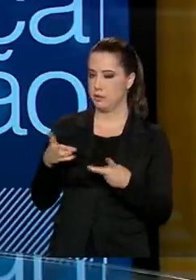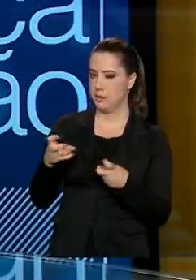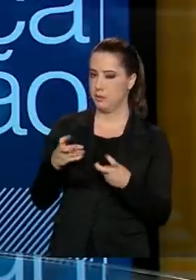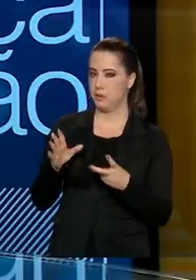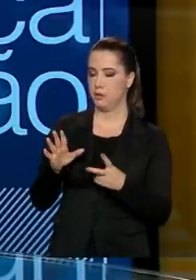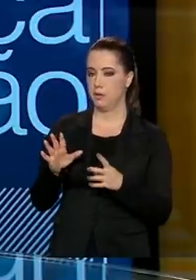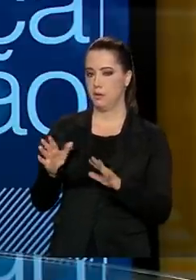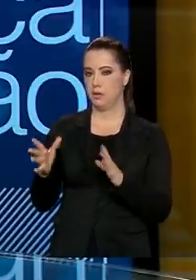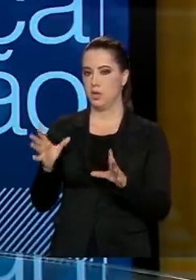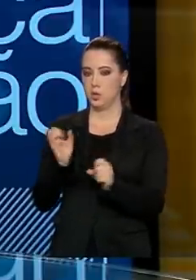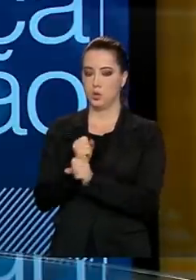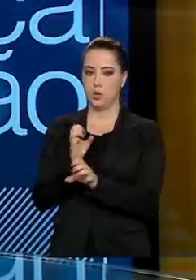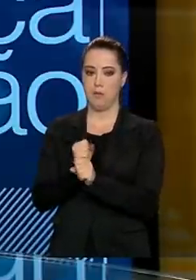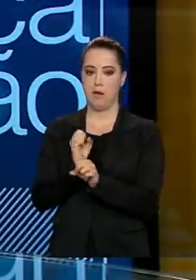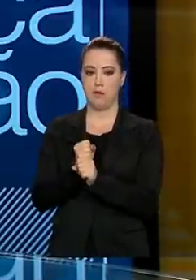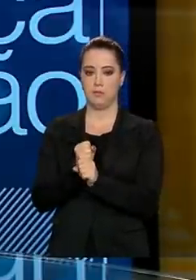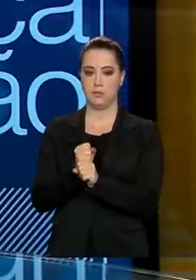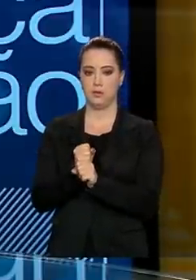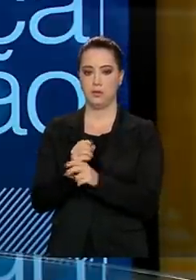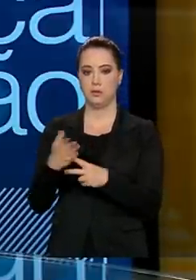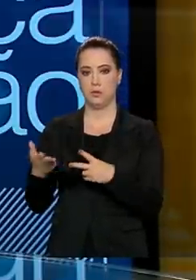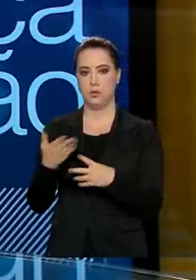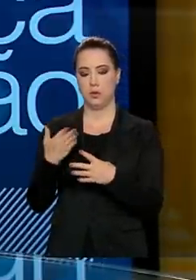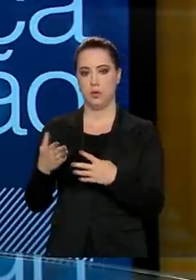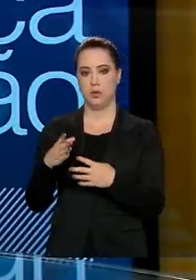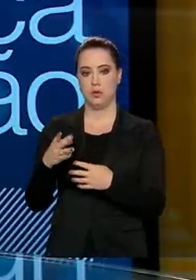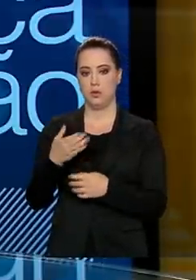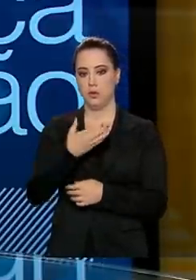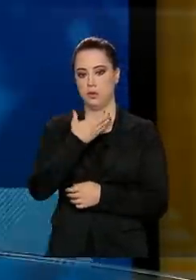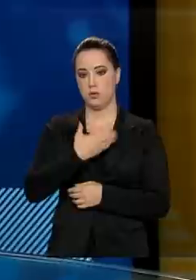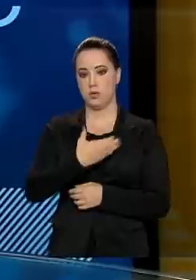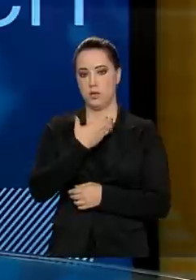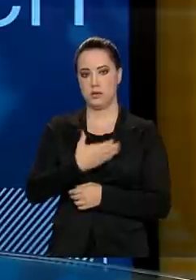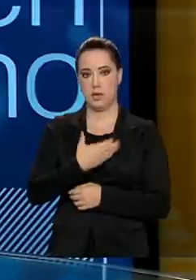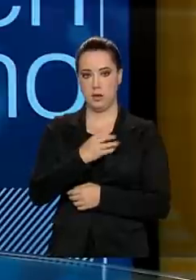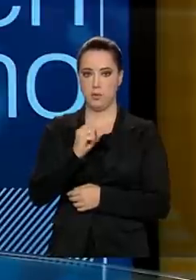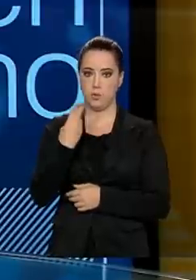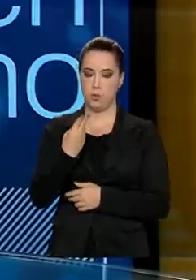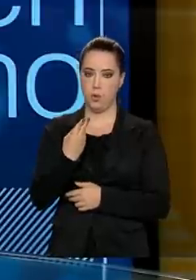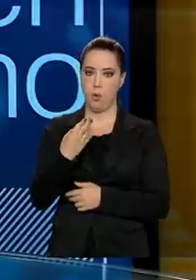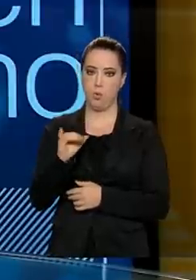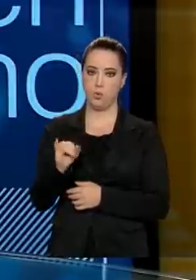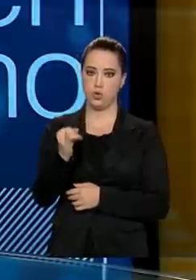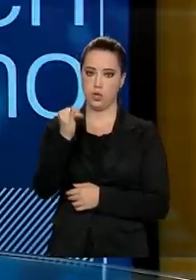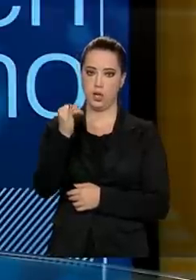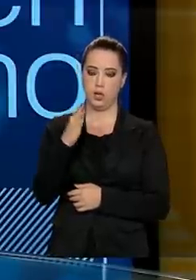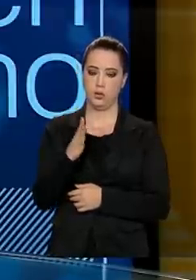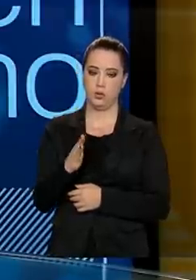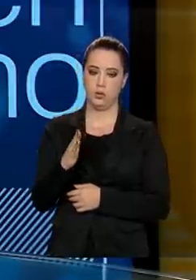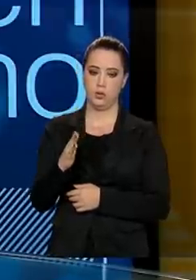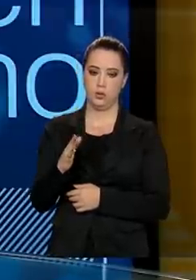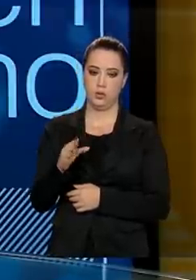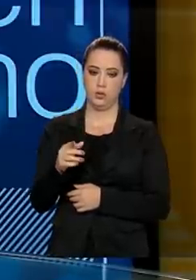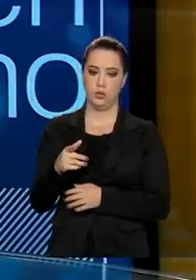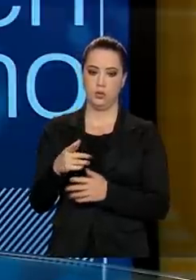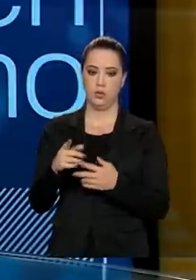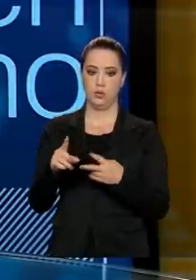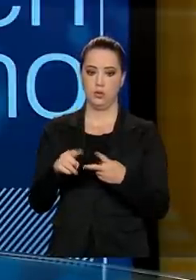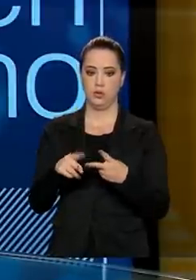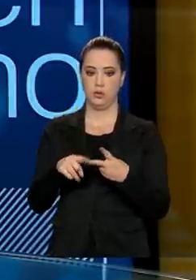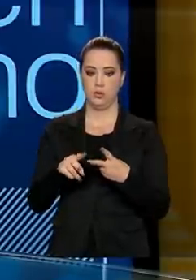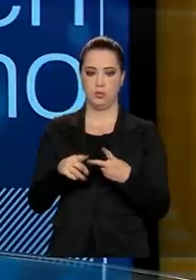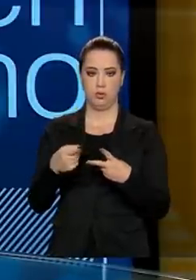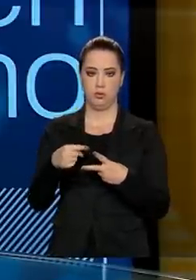somando dezembro e janeiro. A maioria não foi maio. A maioria